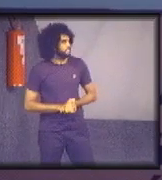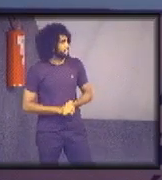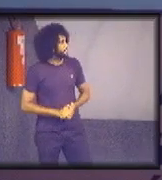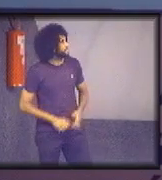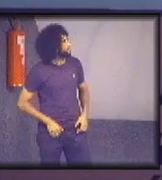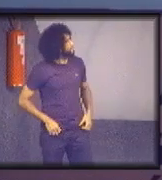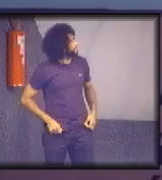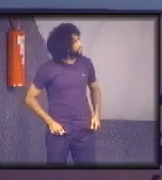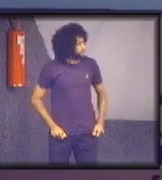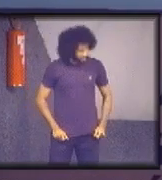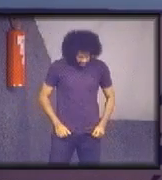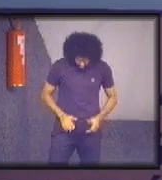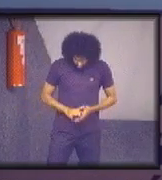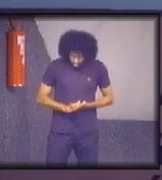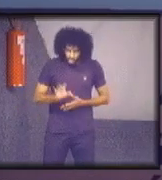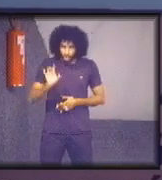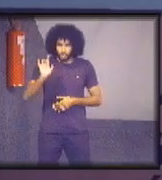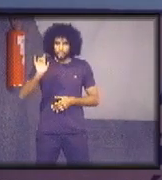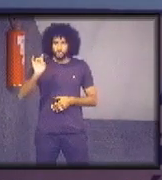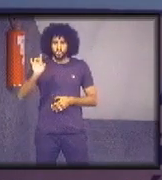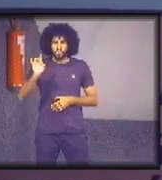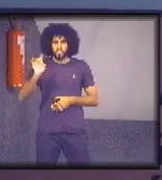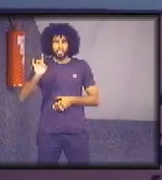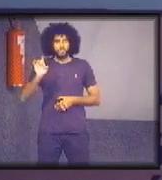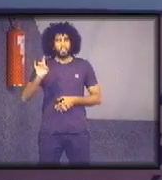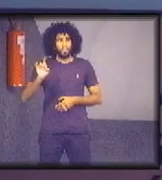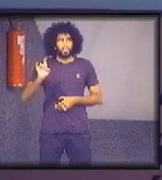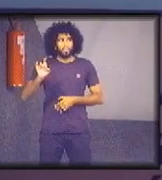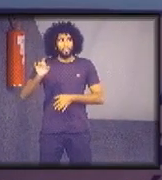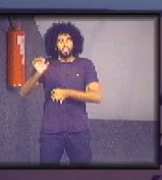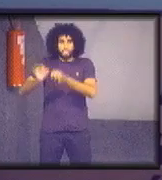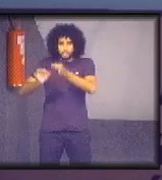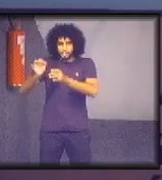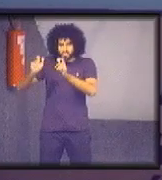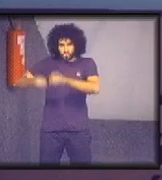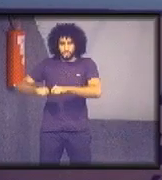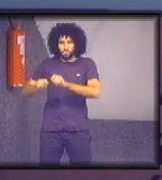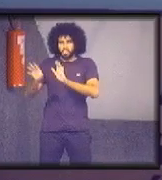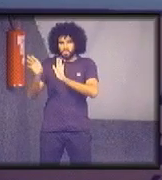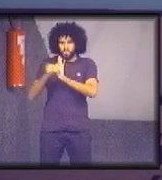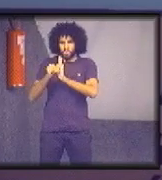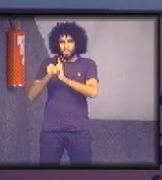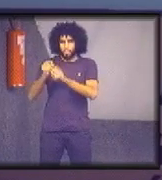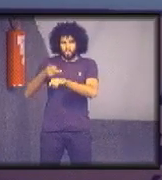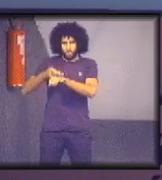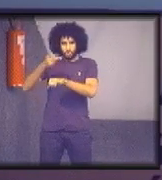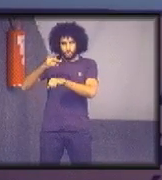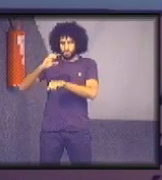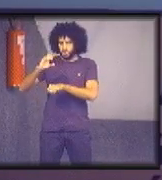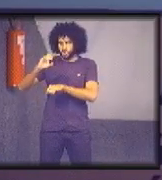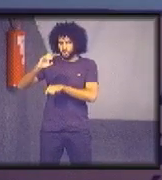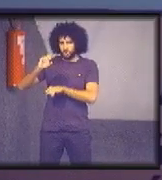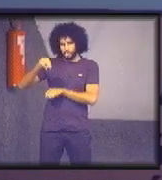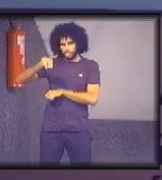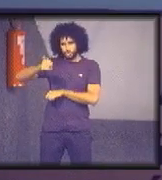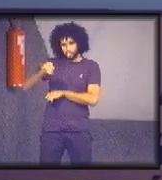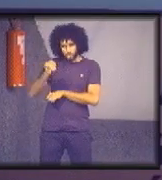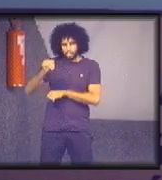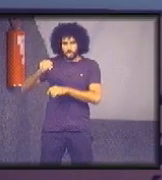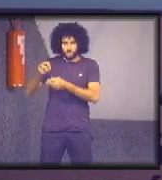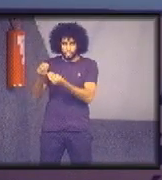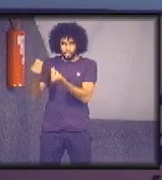Apenas os tribunais podem se inscrever no Prêmio CNJ de Qualidade, outros órgãos também. Não, o Prêmio CNJ de Qualidade é só para os tribunais.